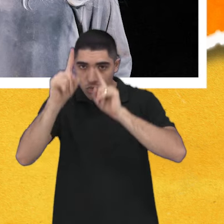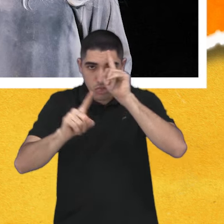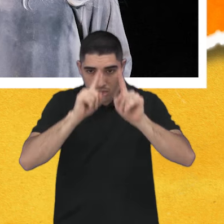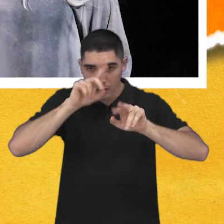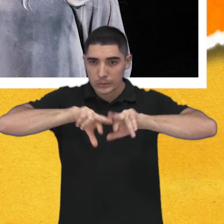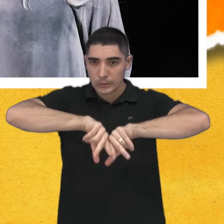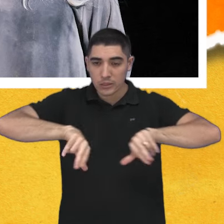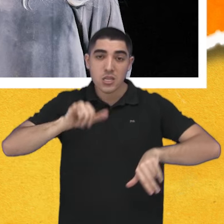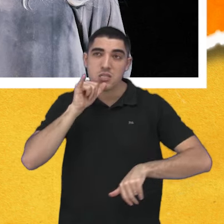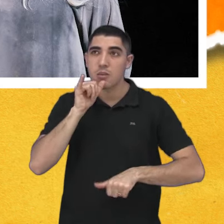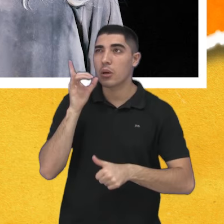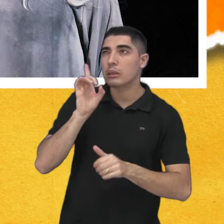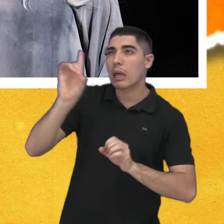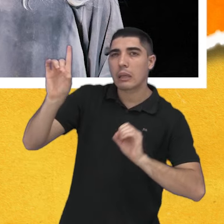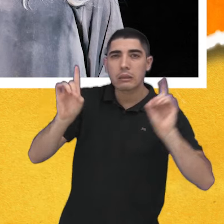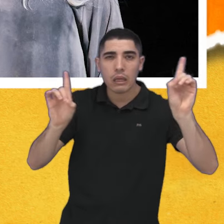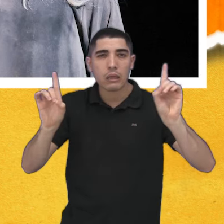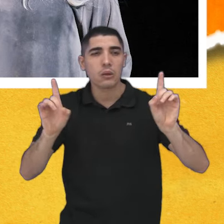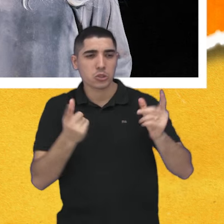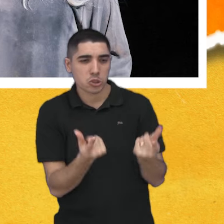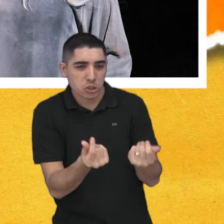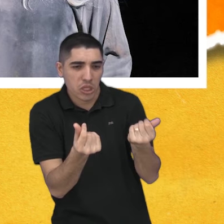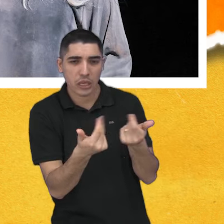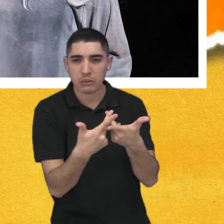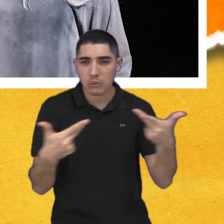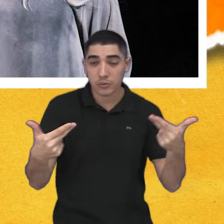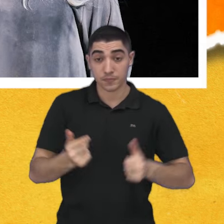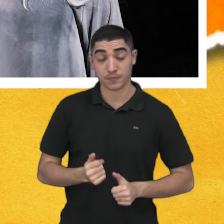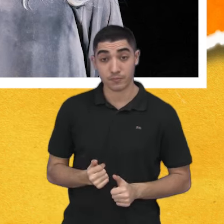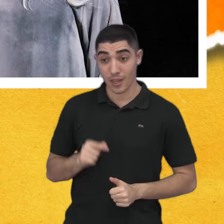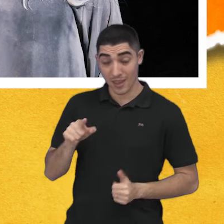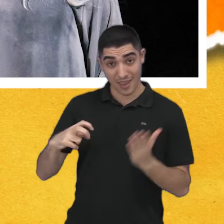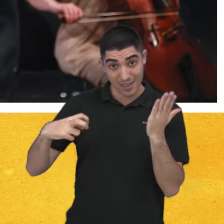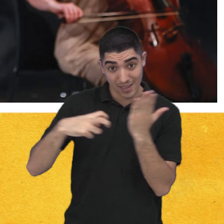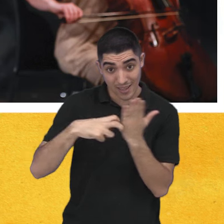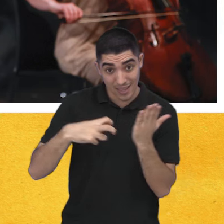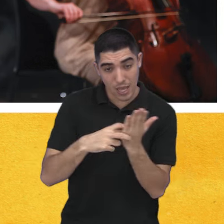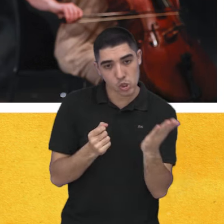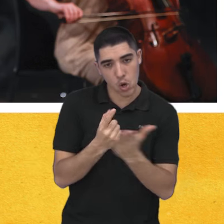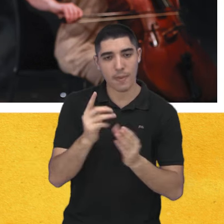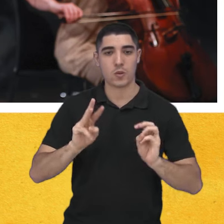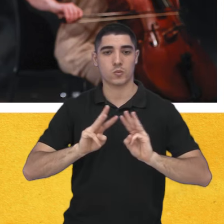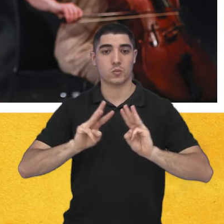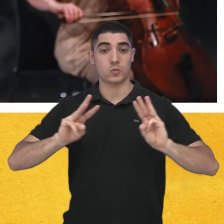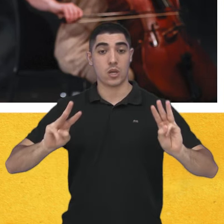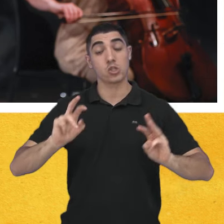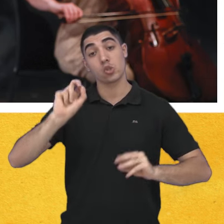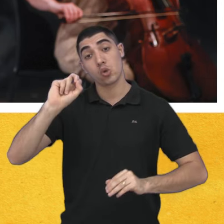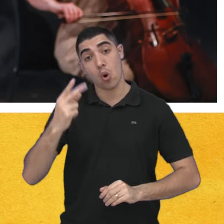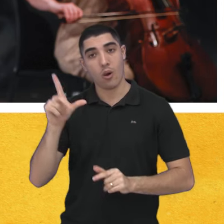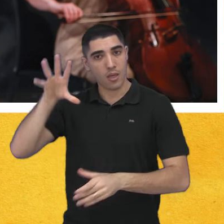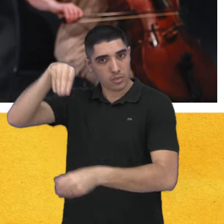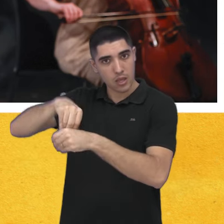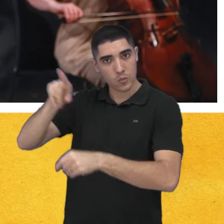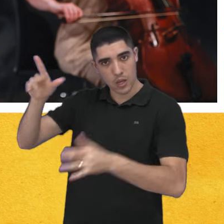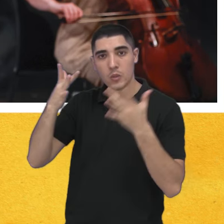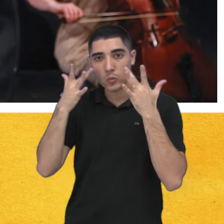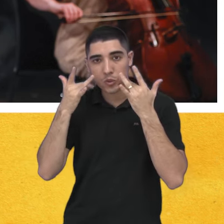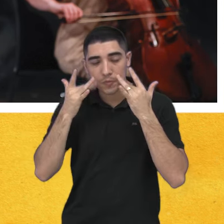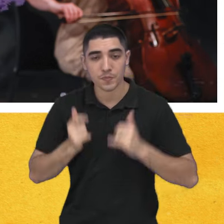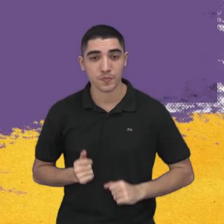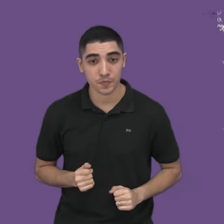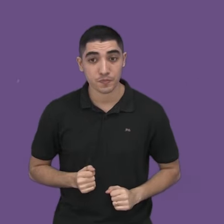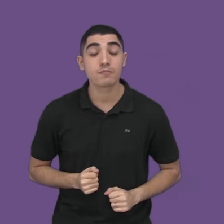e acreditar em invenções como deuses, dinheiro e nações. Os ingressos podem ser adquiridos pelo site ou na